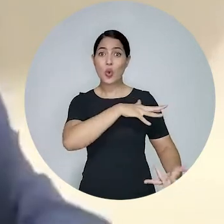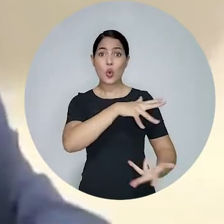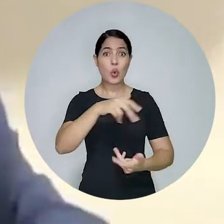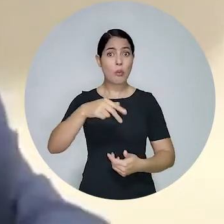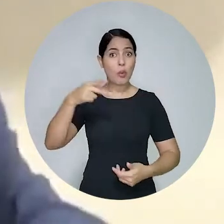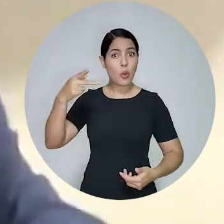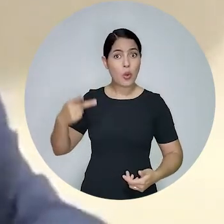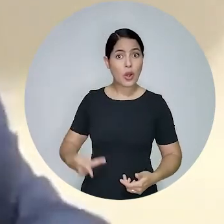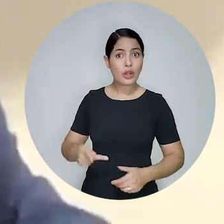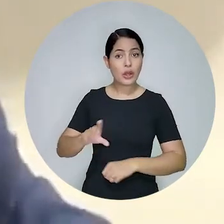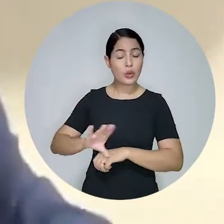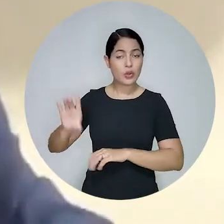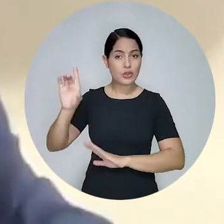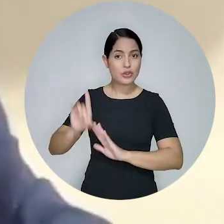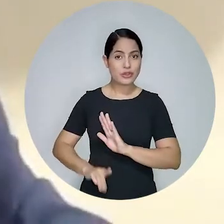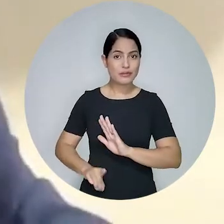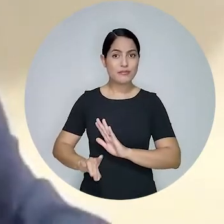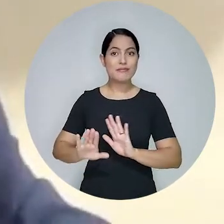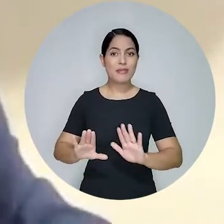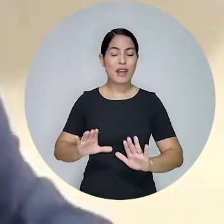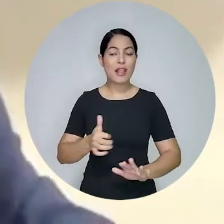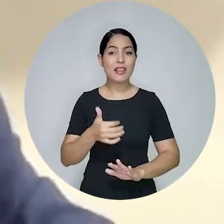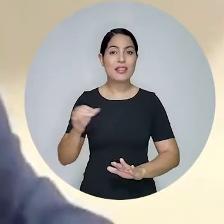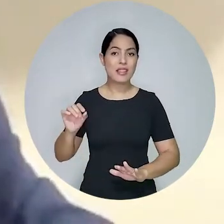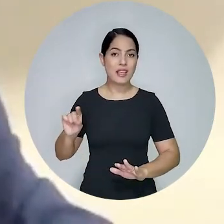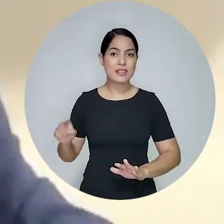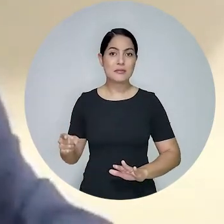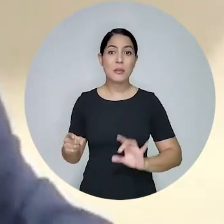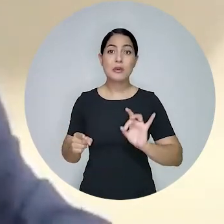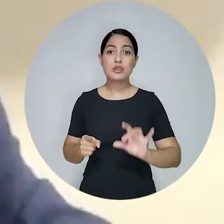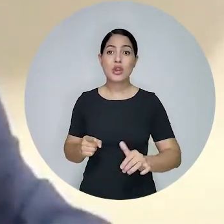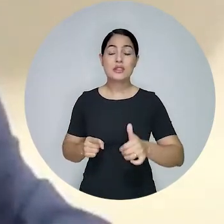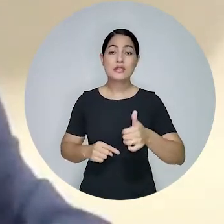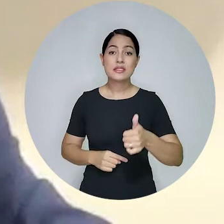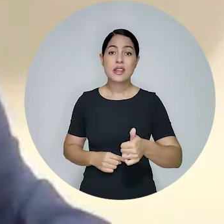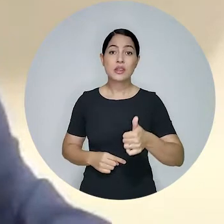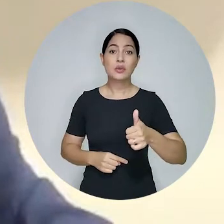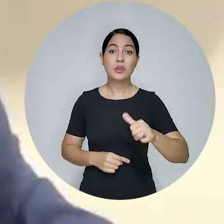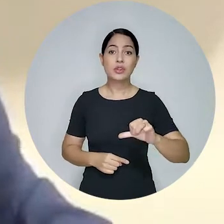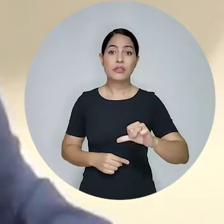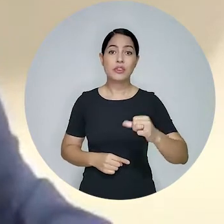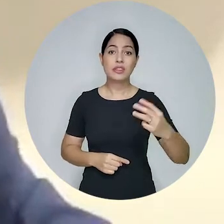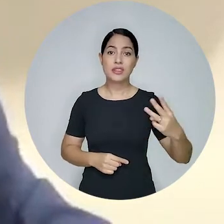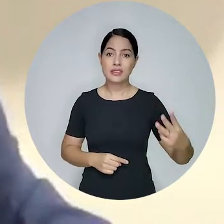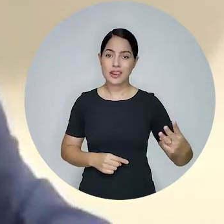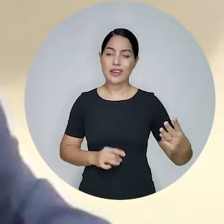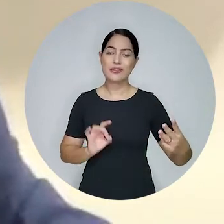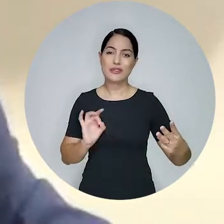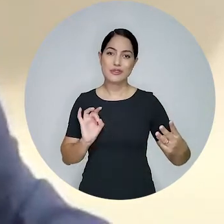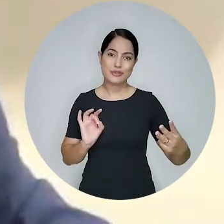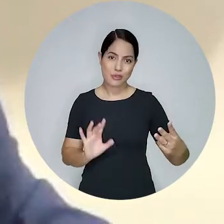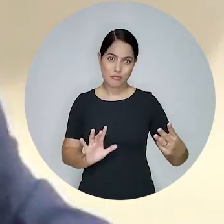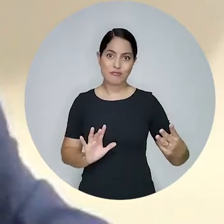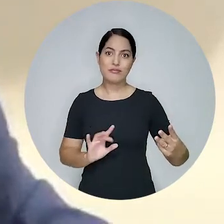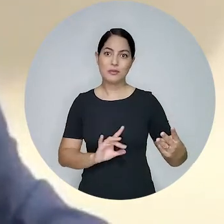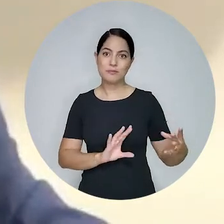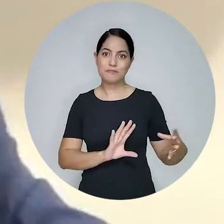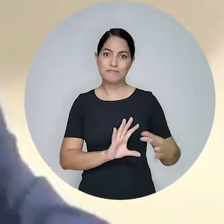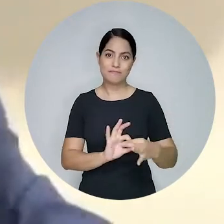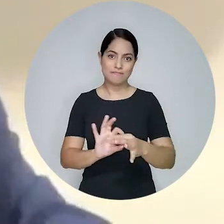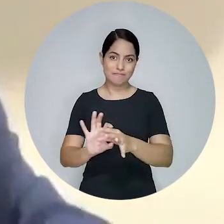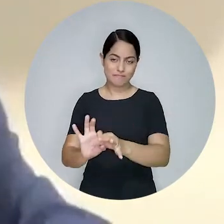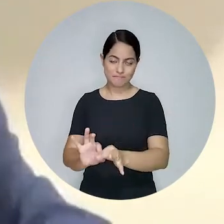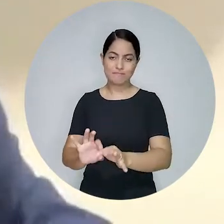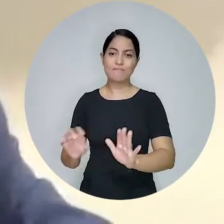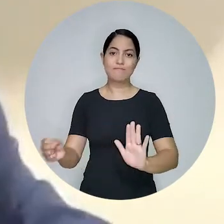apenas desses quase 2 mil cursos de direito, apenas 193 foram os agraciados com o selo OAB Recomenda.